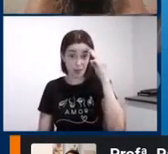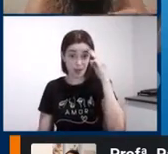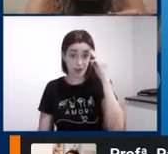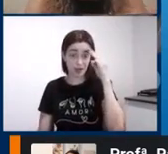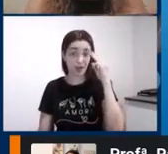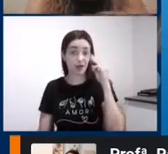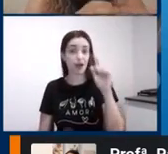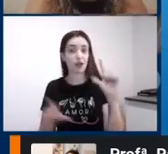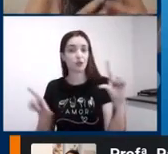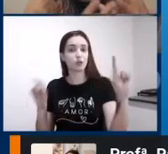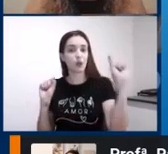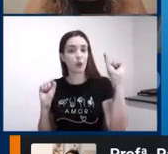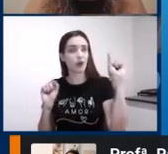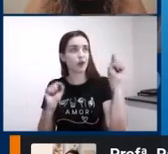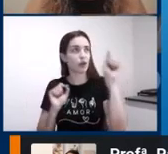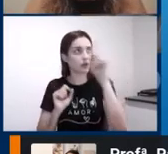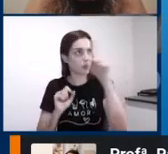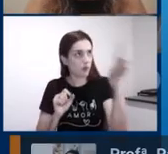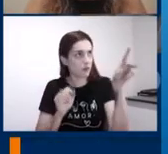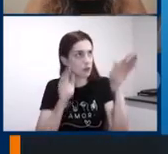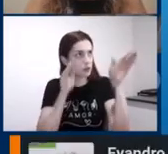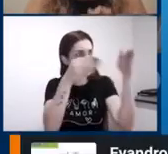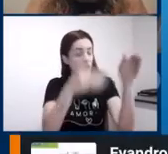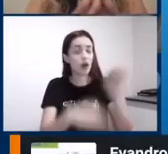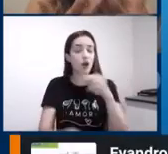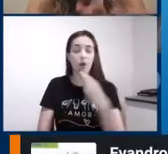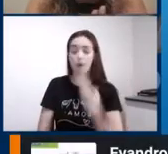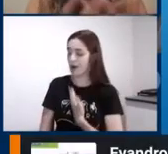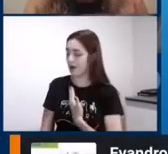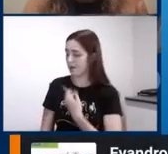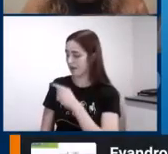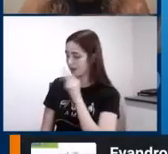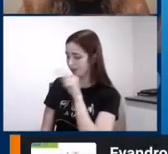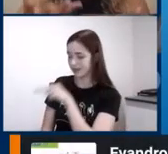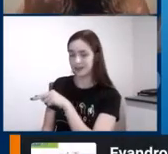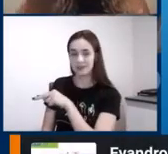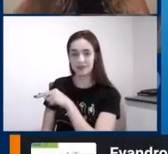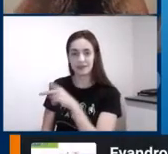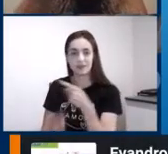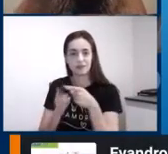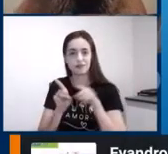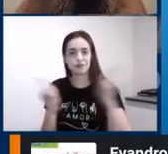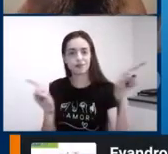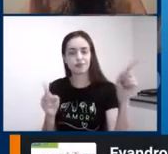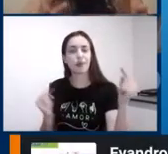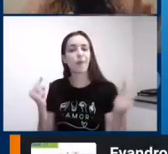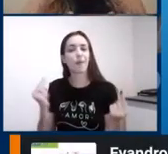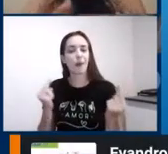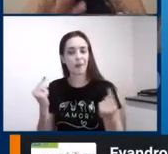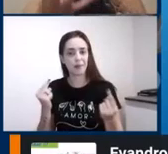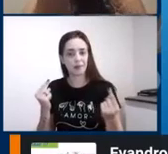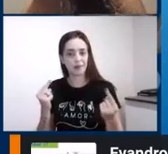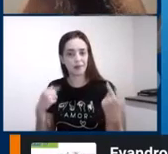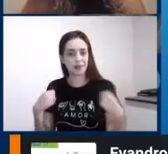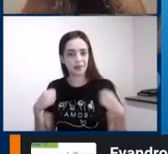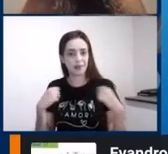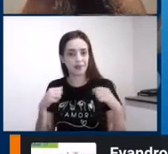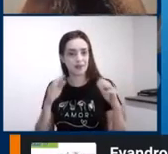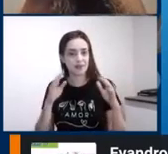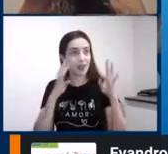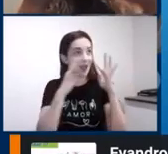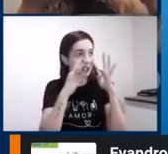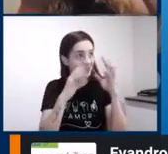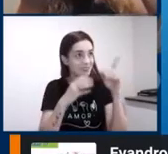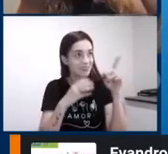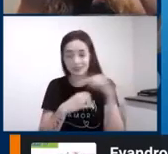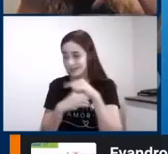atenção voluntária envolve essas escolhas. Que redes neuronais que eu vou deixar mais alerta que eu vou deixar mais ativa